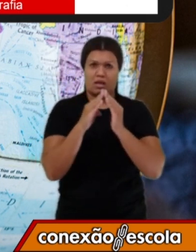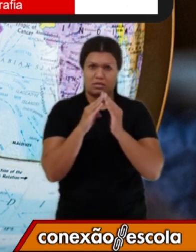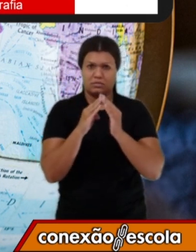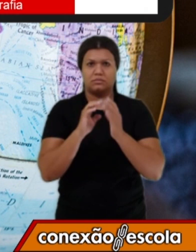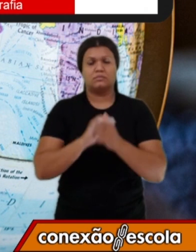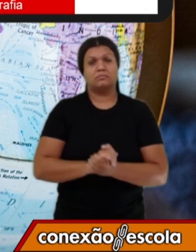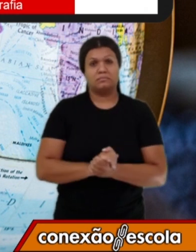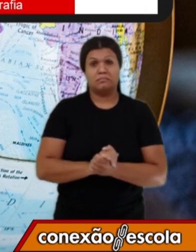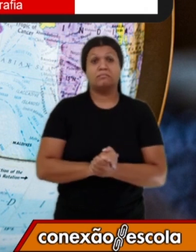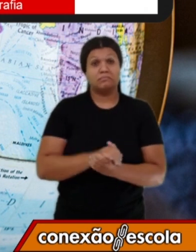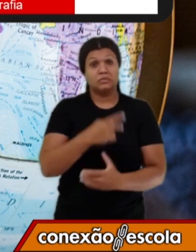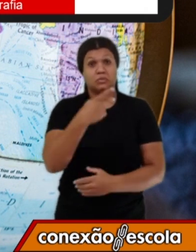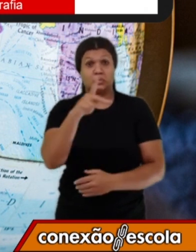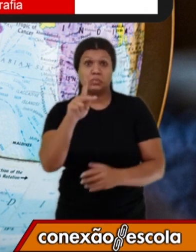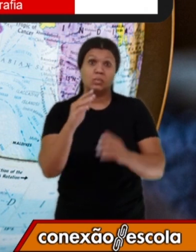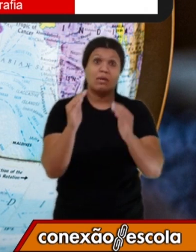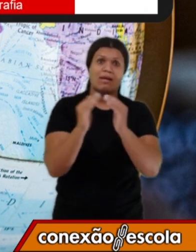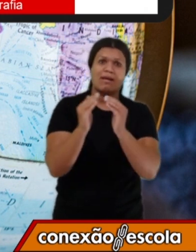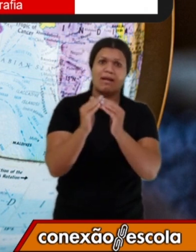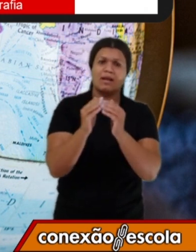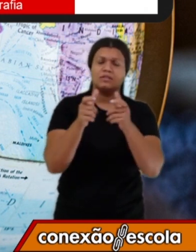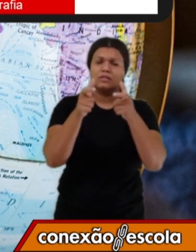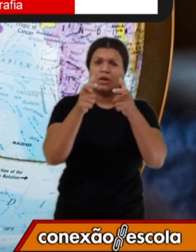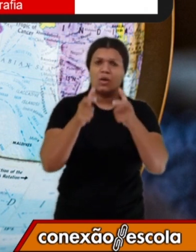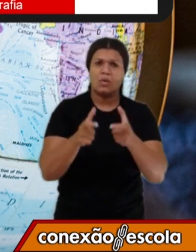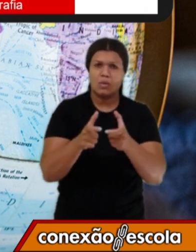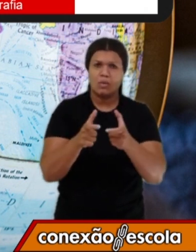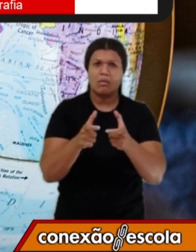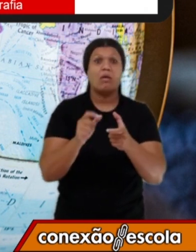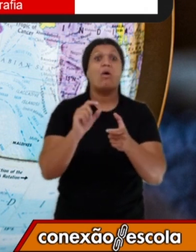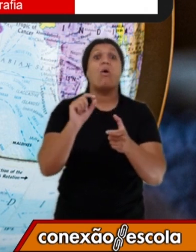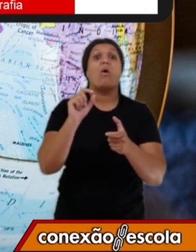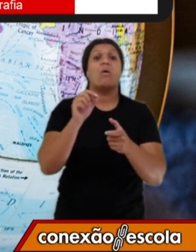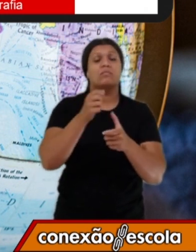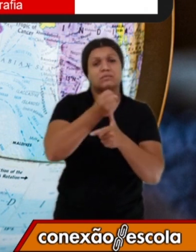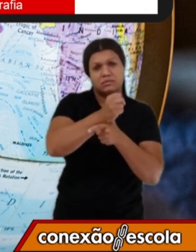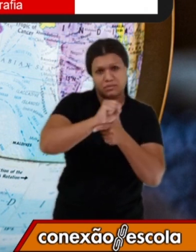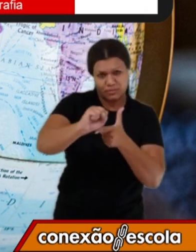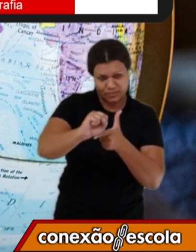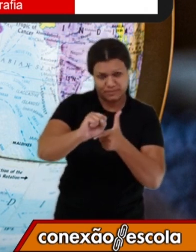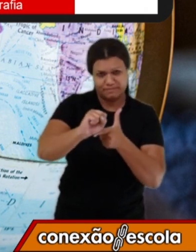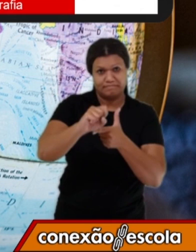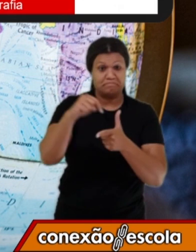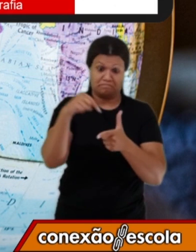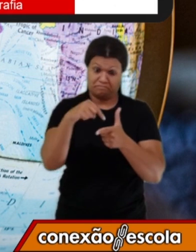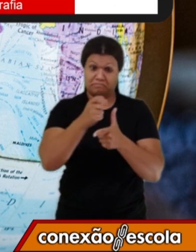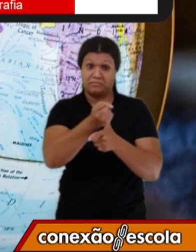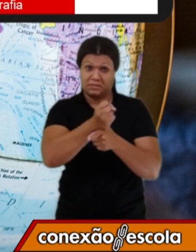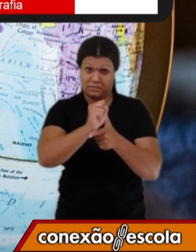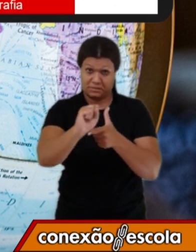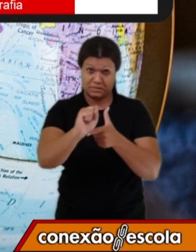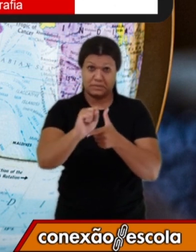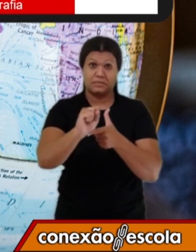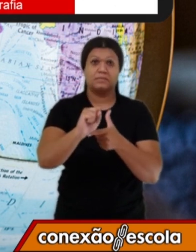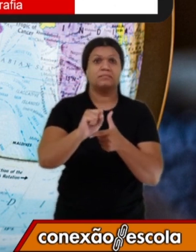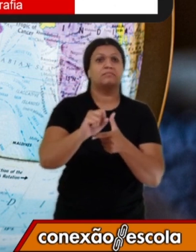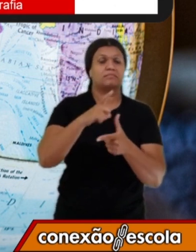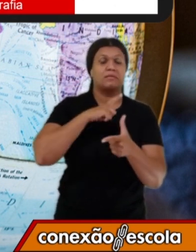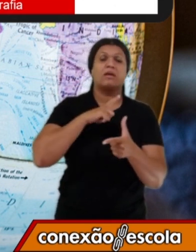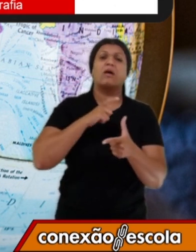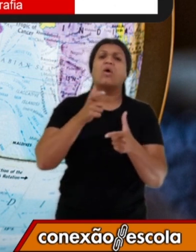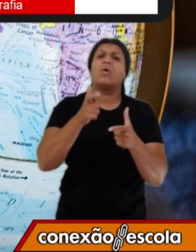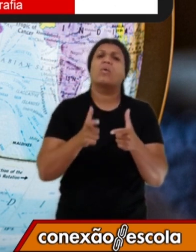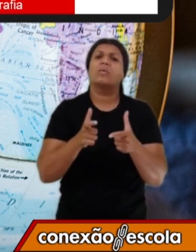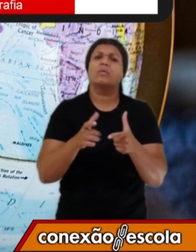casas. A sua casa está localizada em um setor, um bairro. Esse setor, esse bairro,